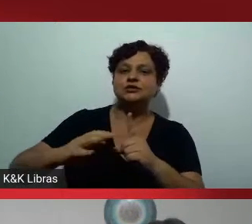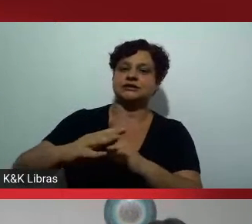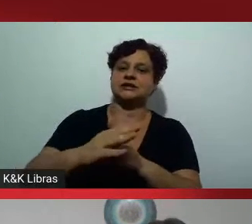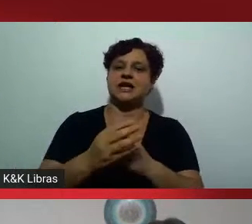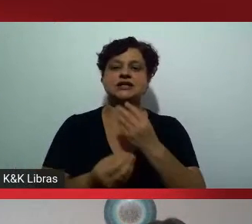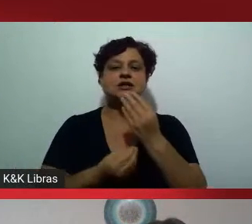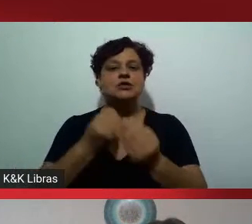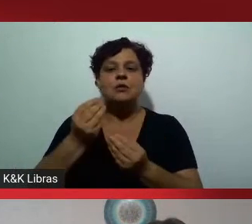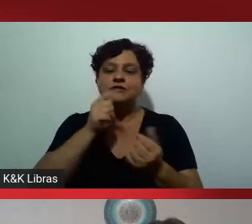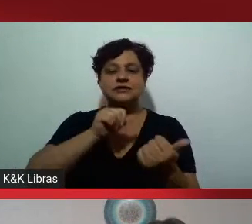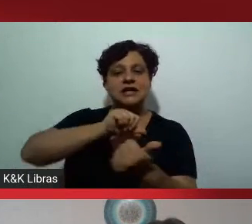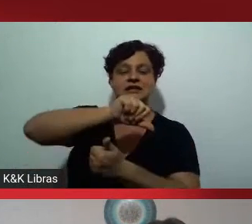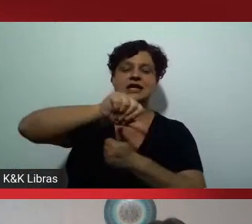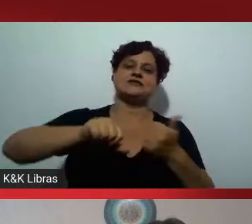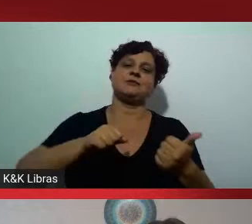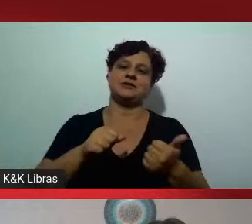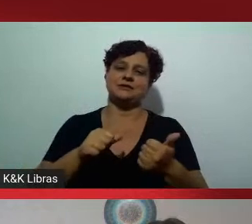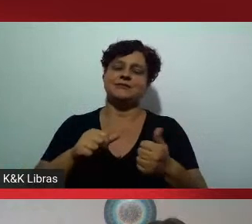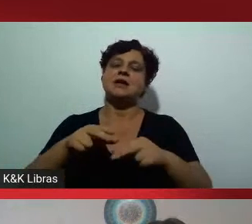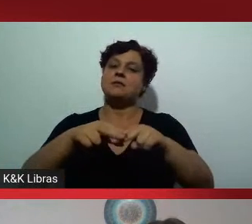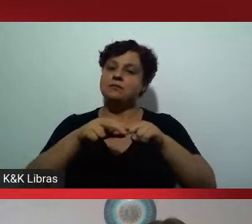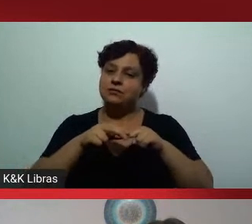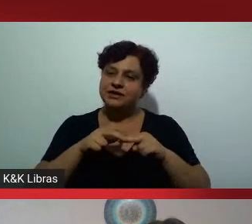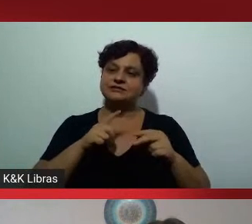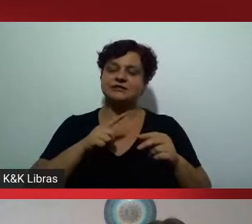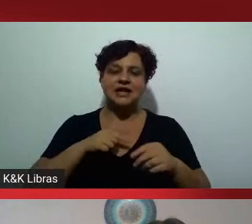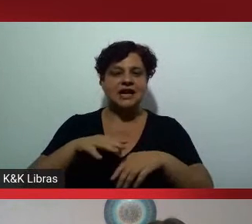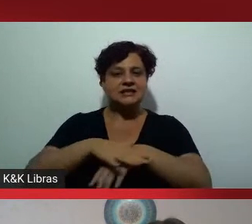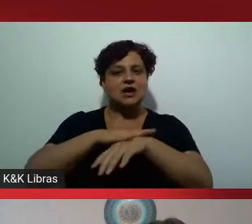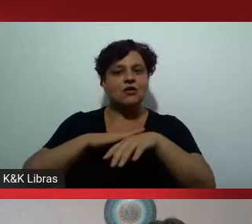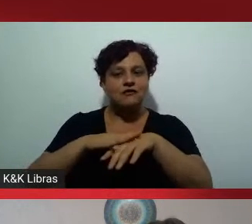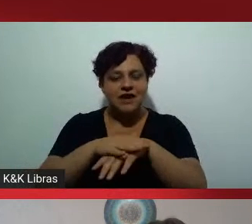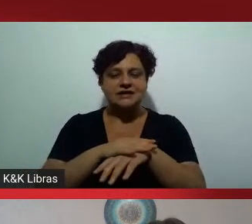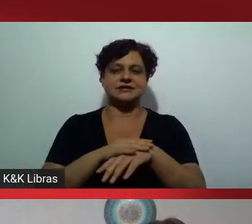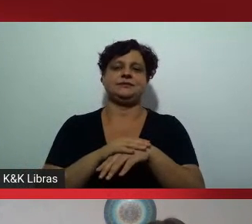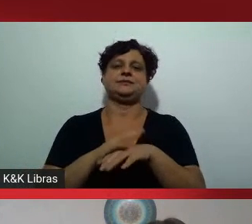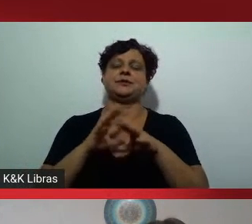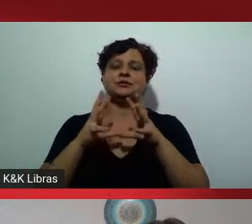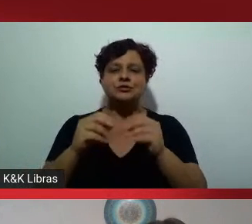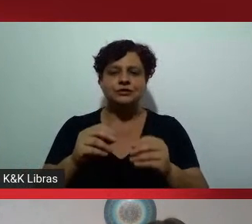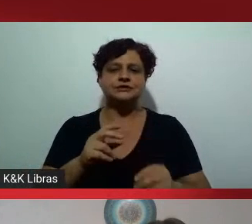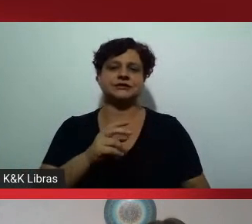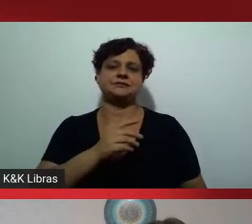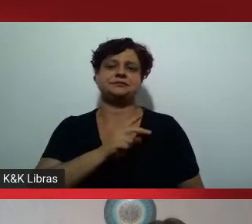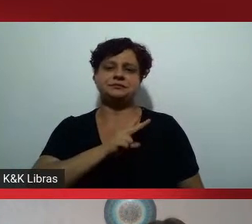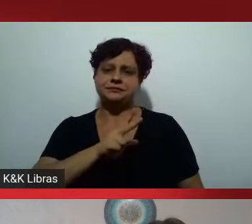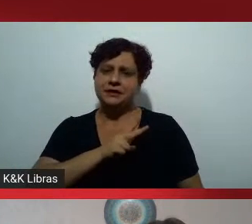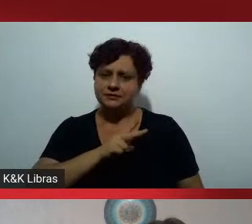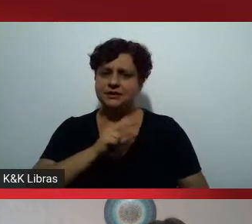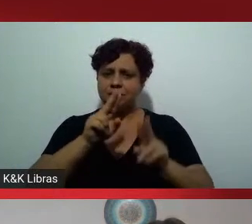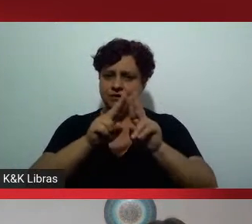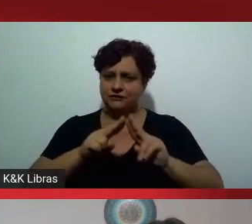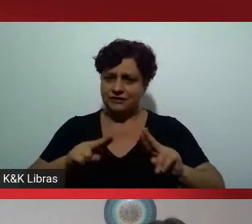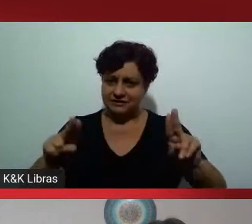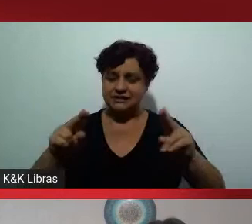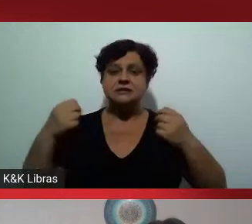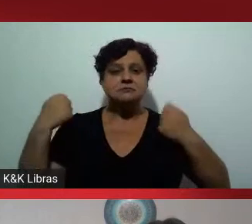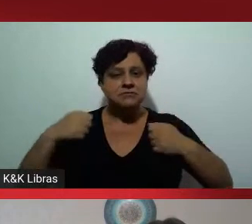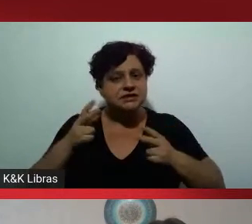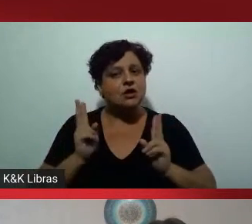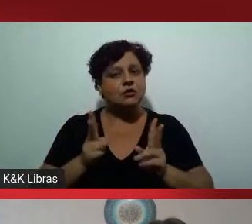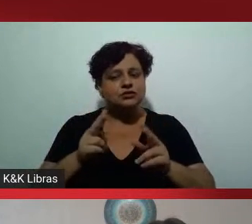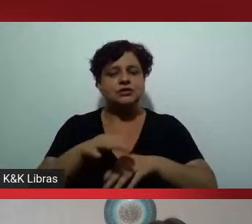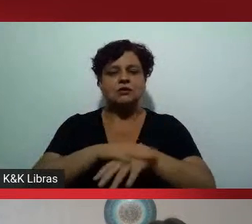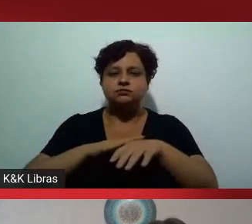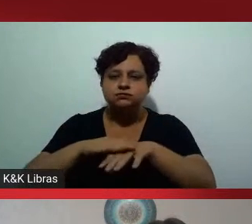transformação. E aí, nesse diálogo com as instituições privadas, nesse diálogo que não pode ficar resumido